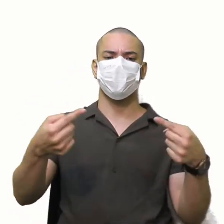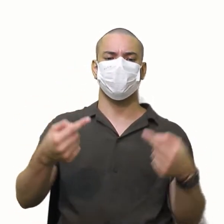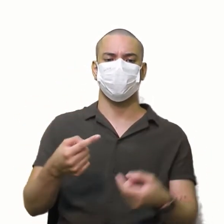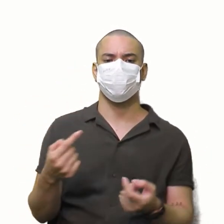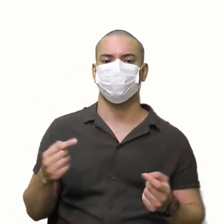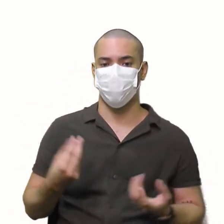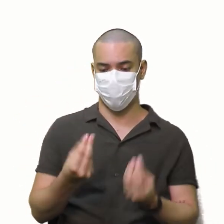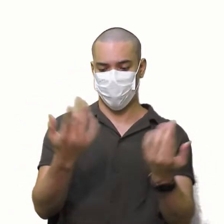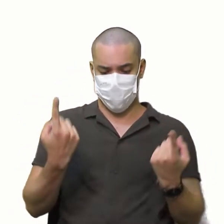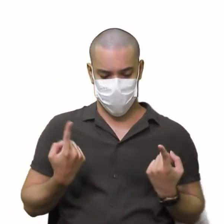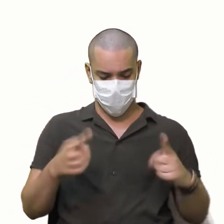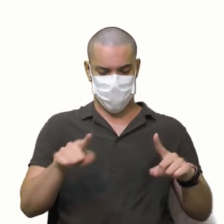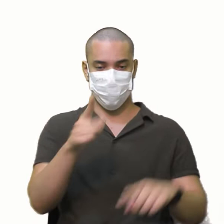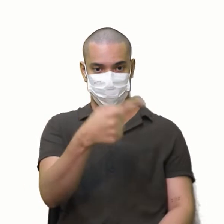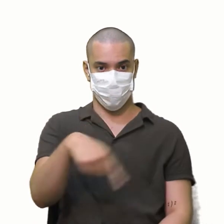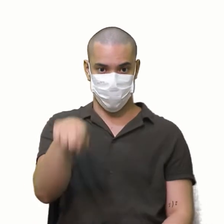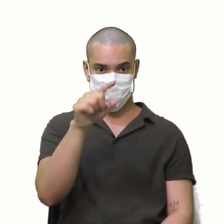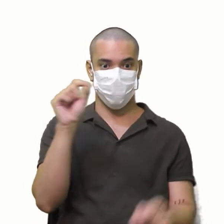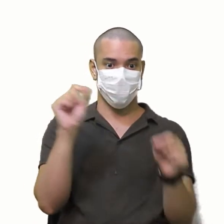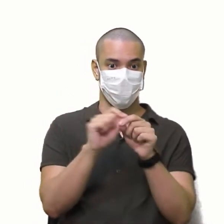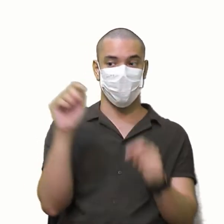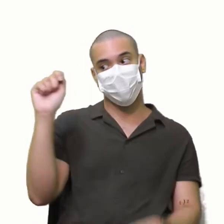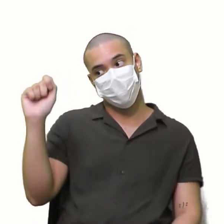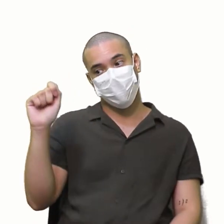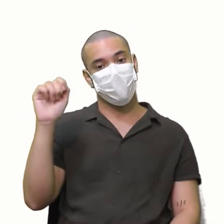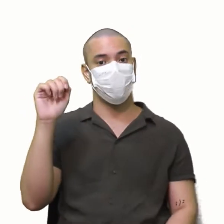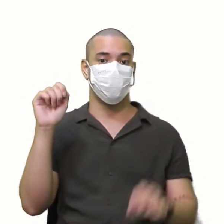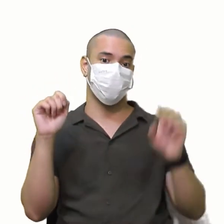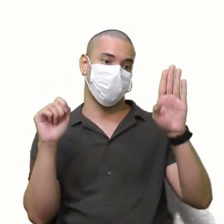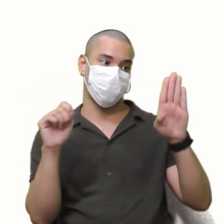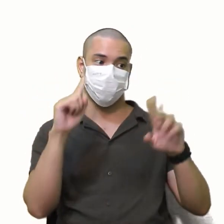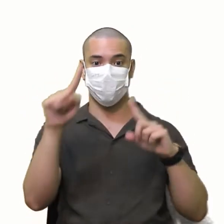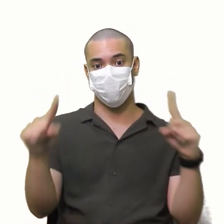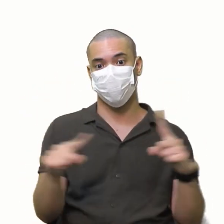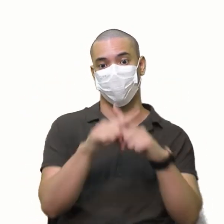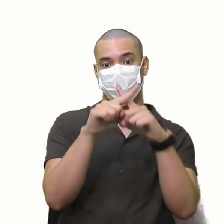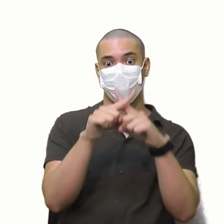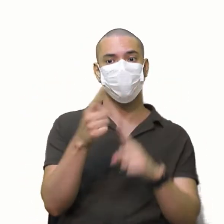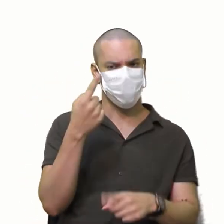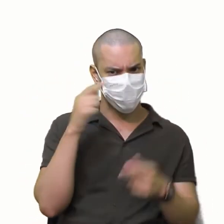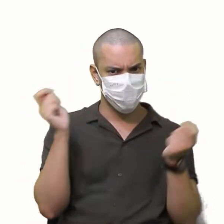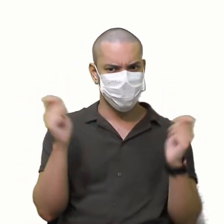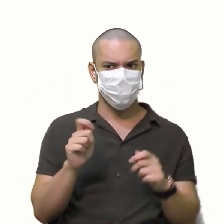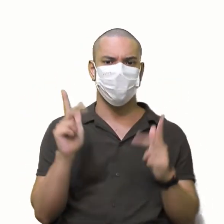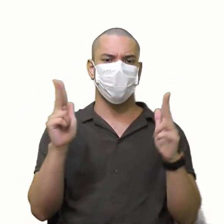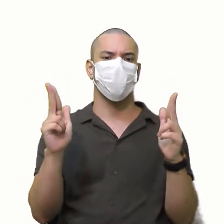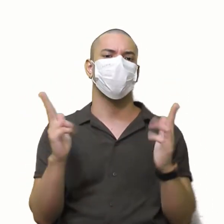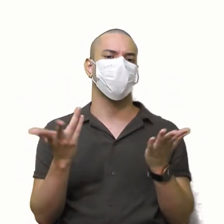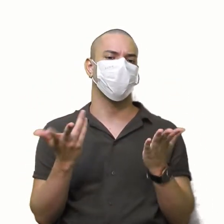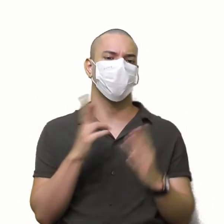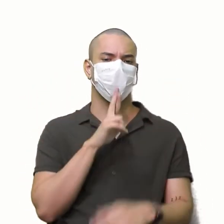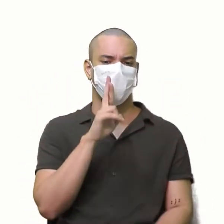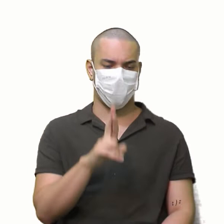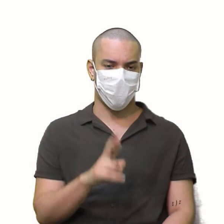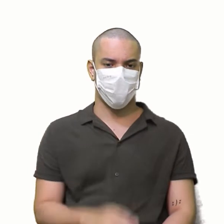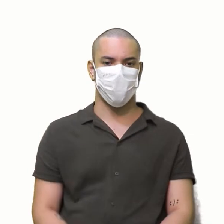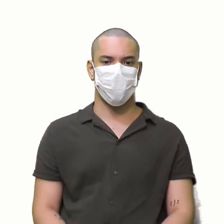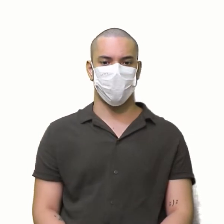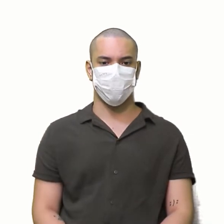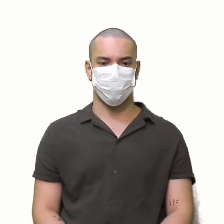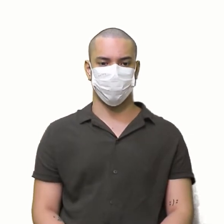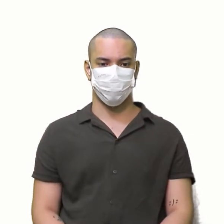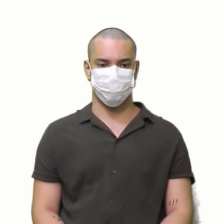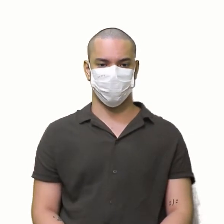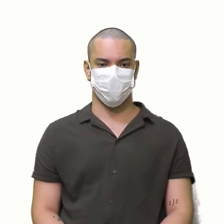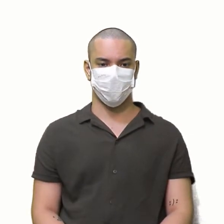Lançar o desafio Faz o determinante de A Faz o determinante de B E multiplica e vê se dá O mesmo resultado Vamos lá então